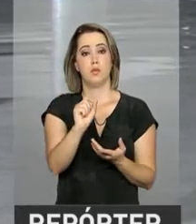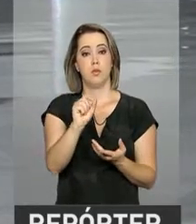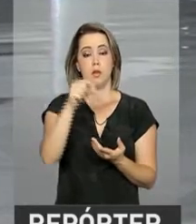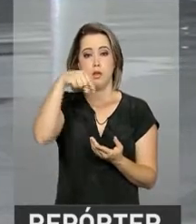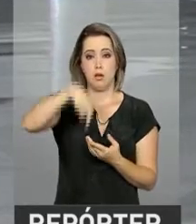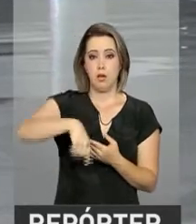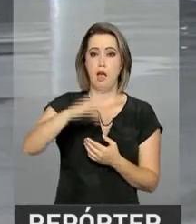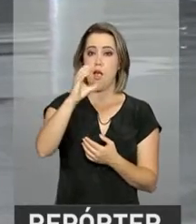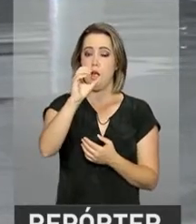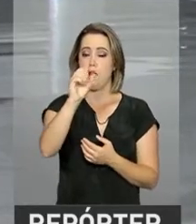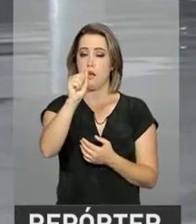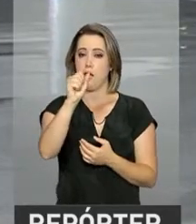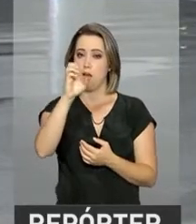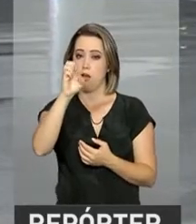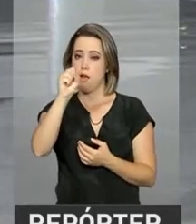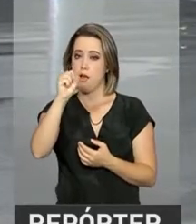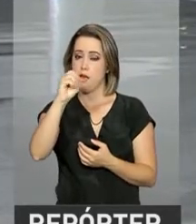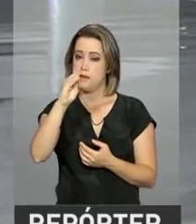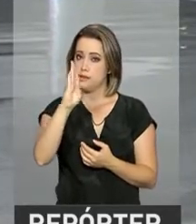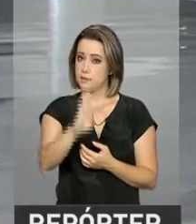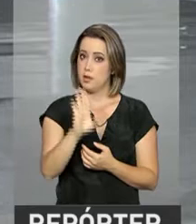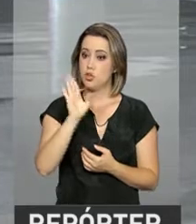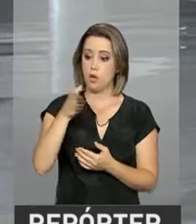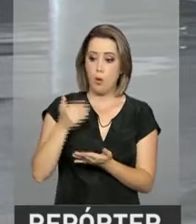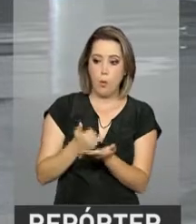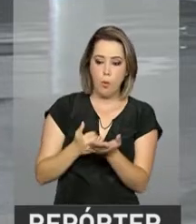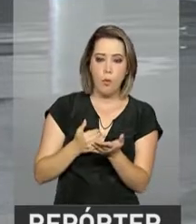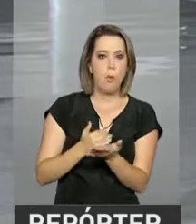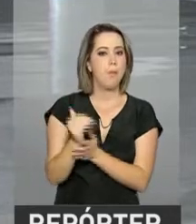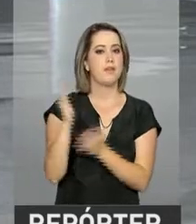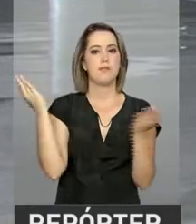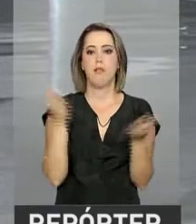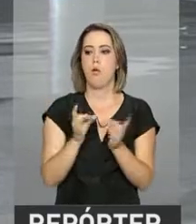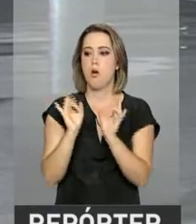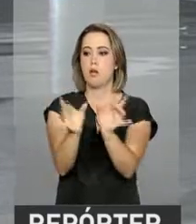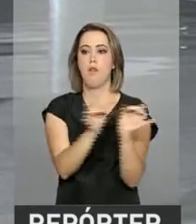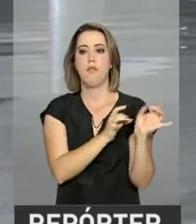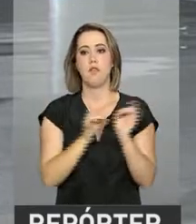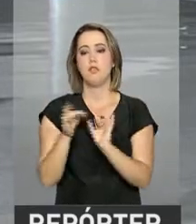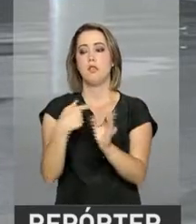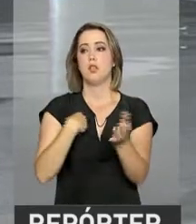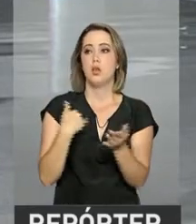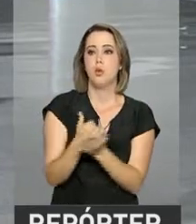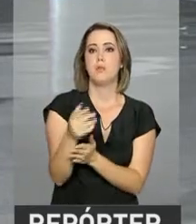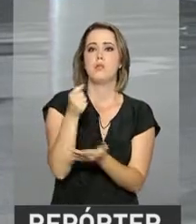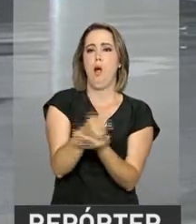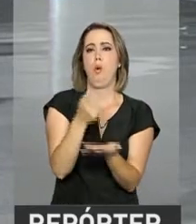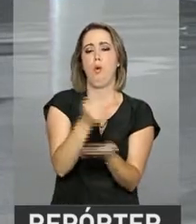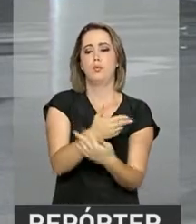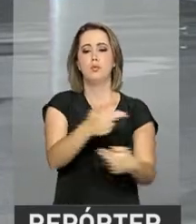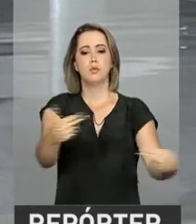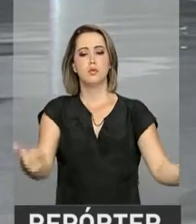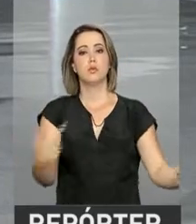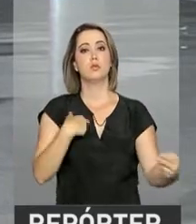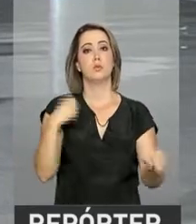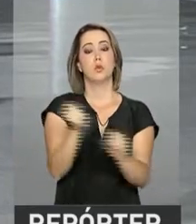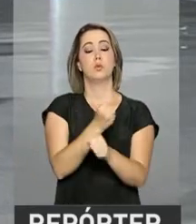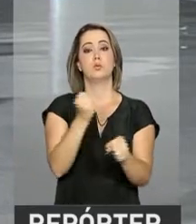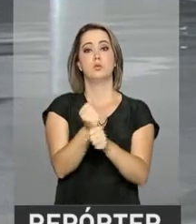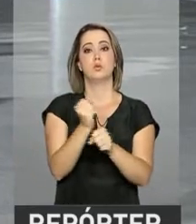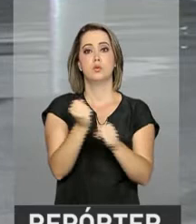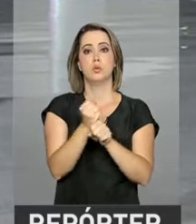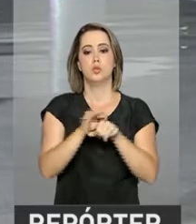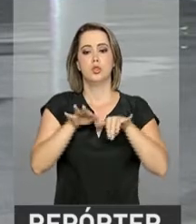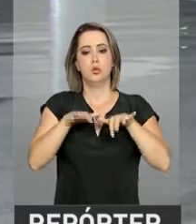Federal, a Caesb, vai começar imediatamente a licitação e a compra de equipamentos para a construção de uma estrutura